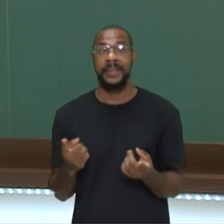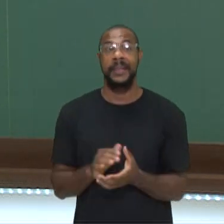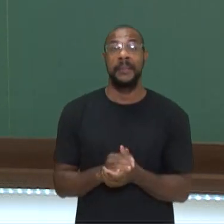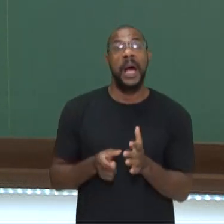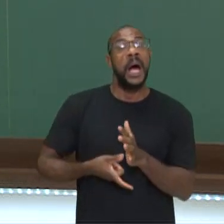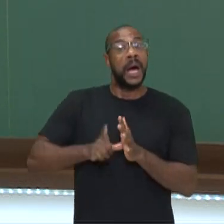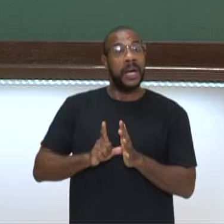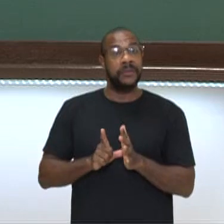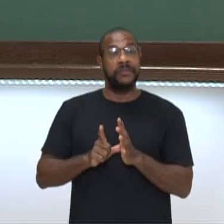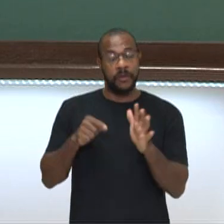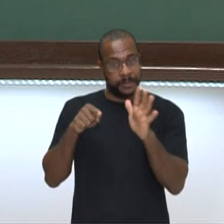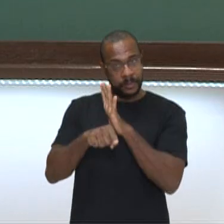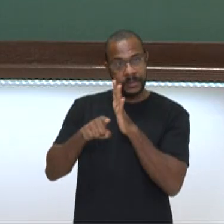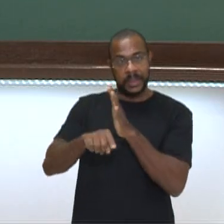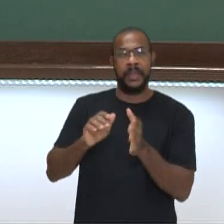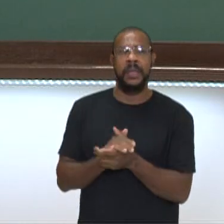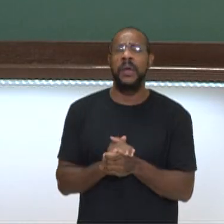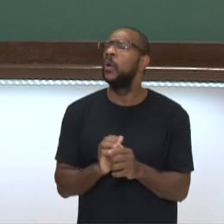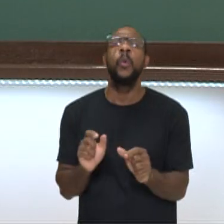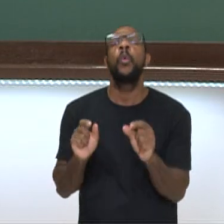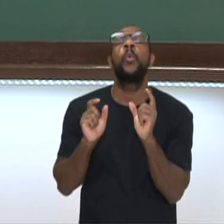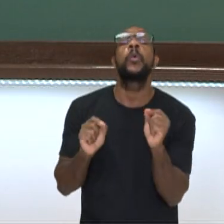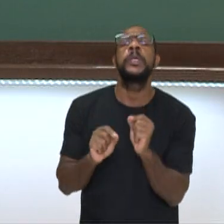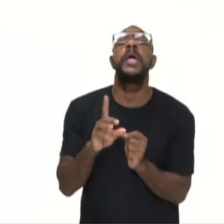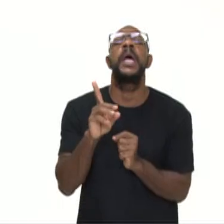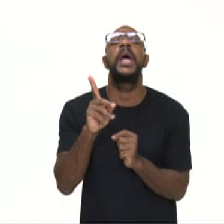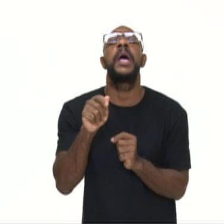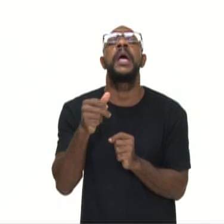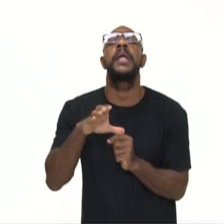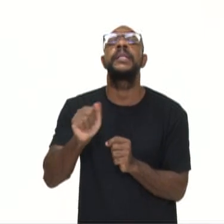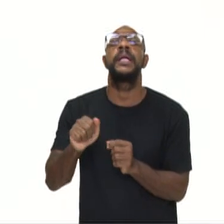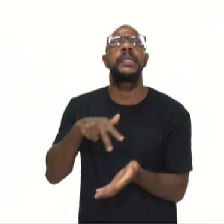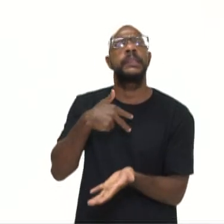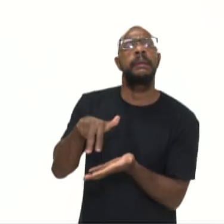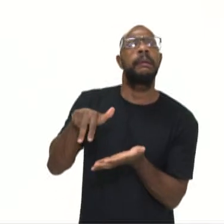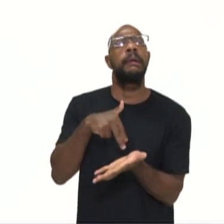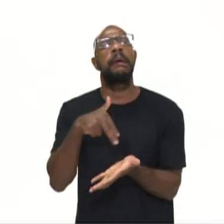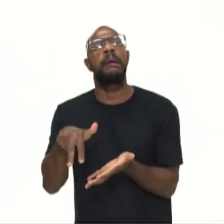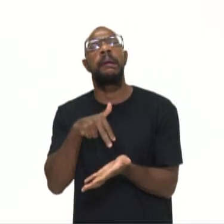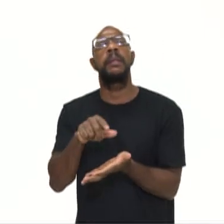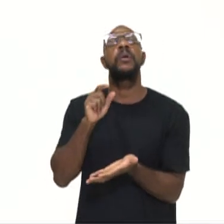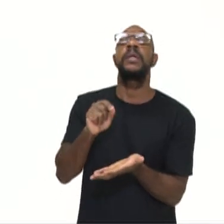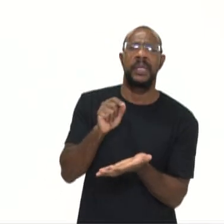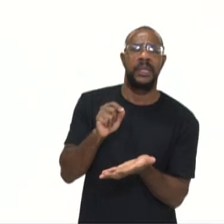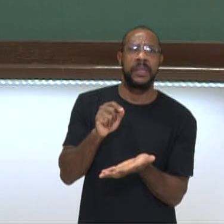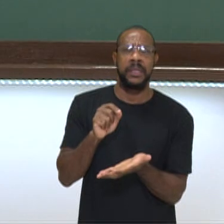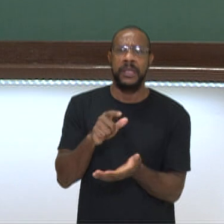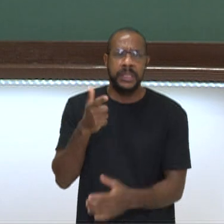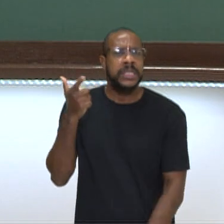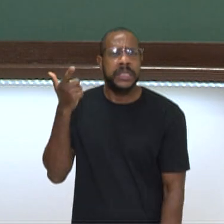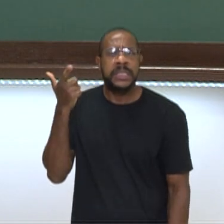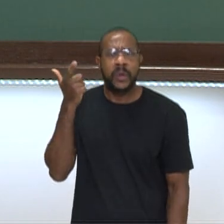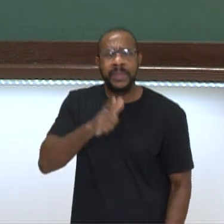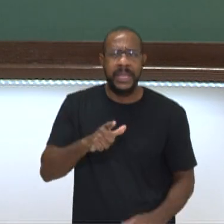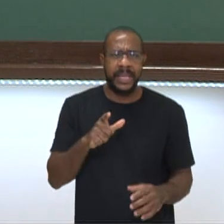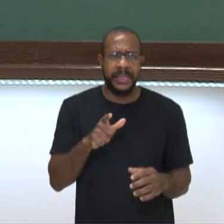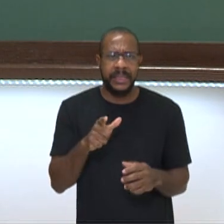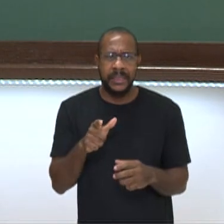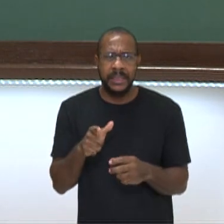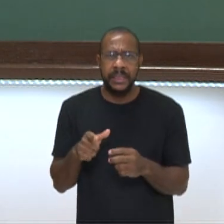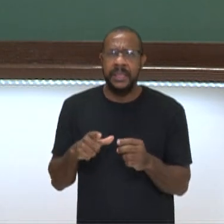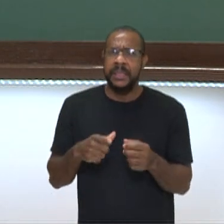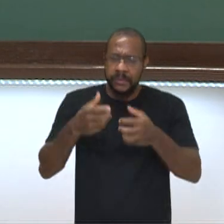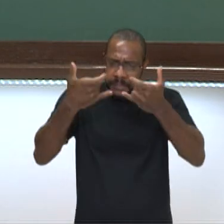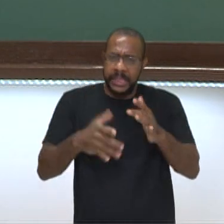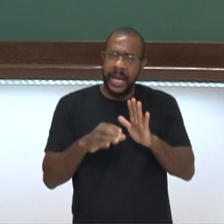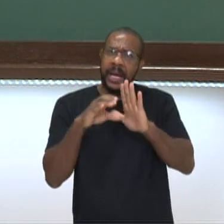quero perguntar para vocês, o que é dança? Você consegue definir dança sem balançar o corpo, sem fazer